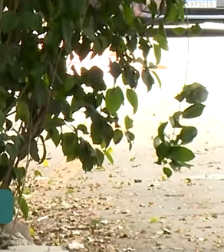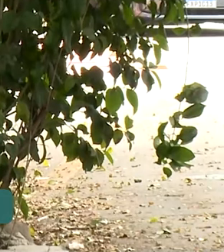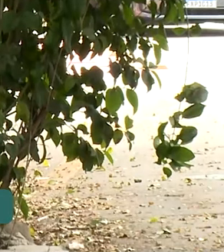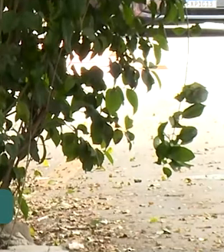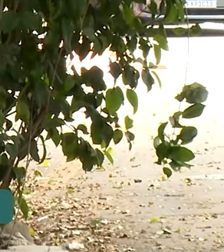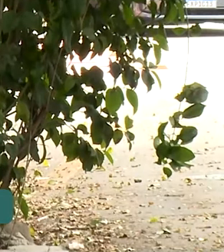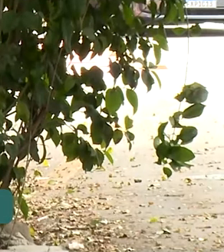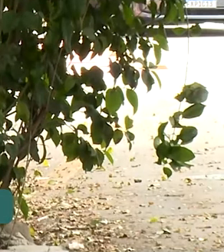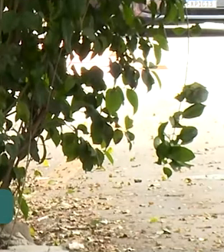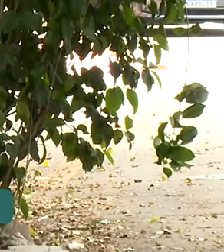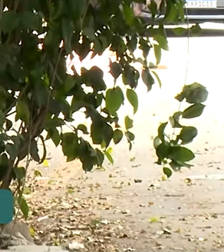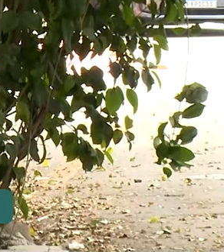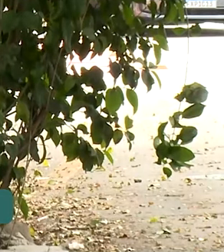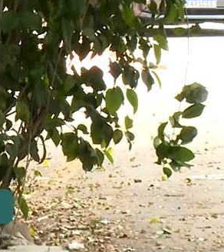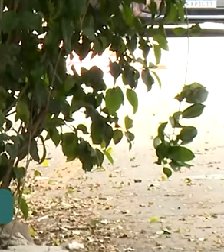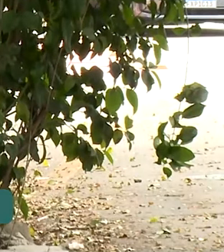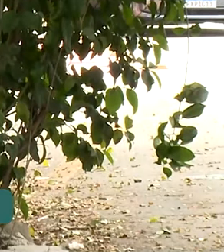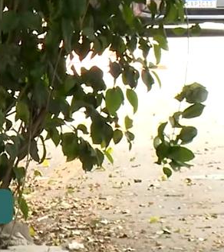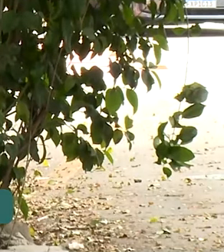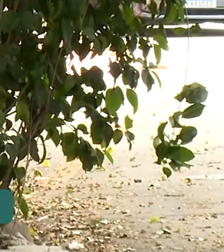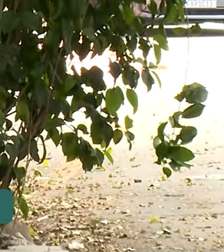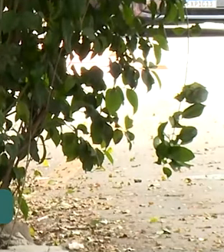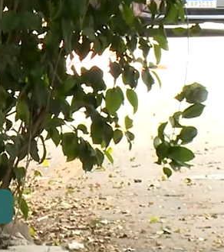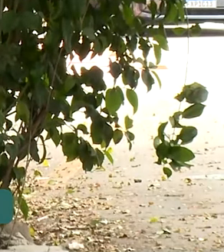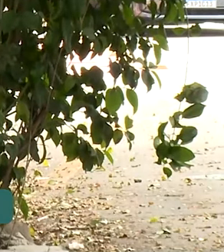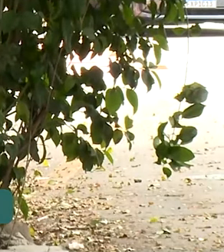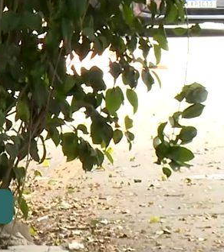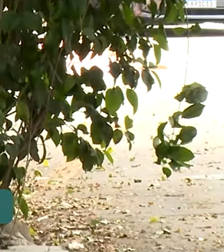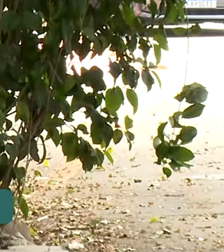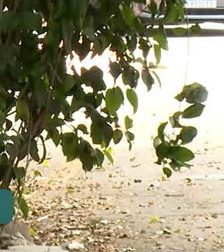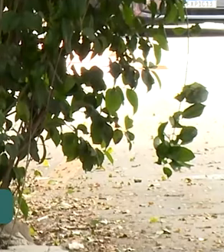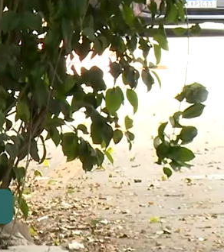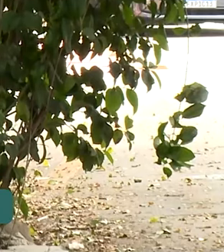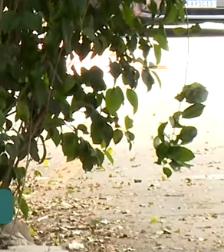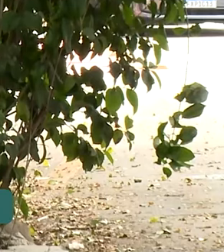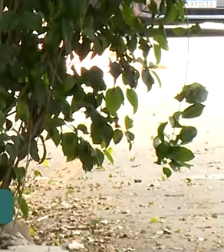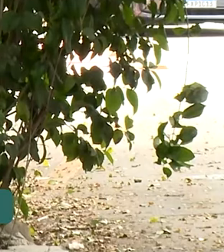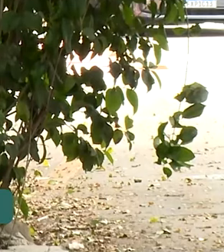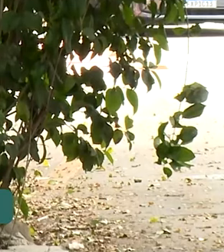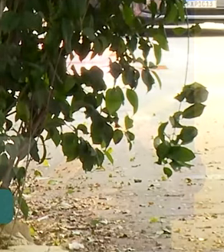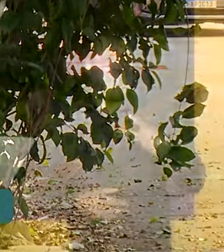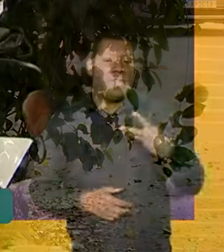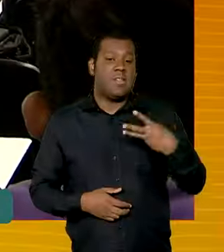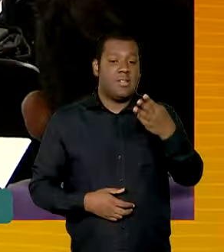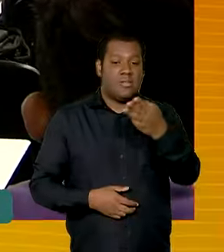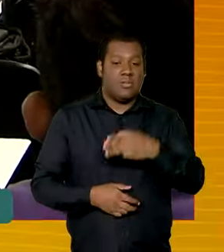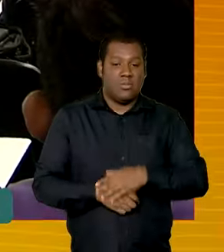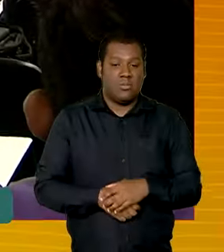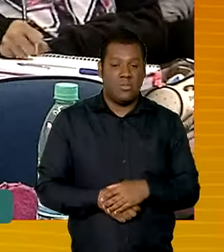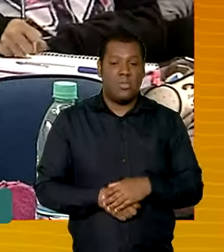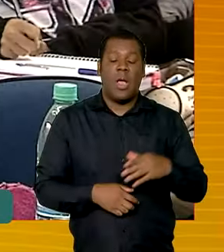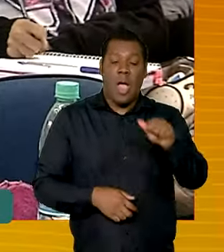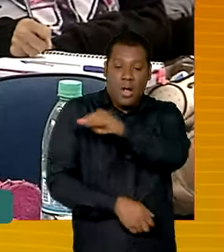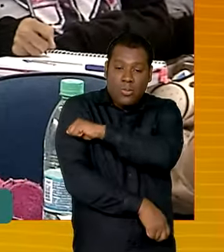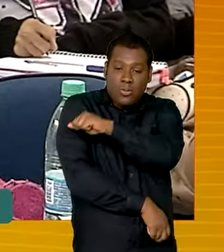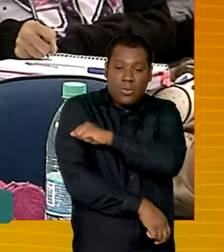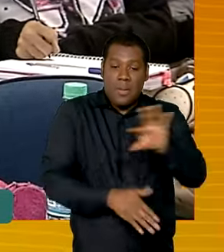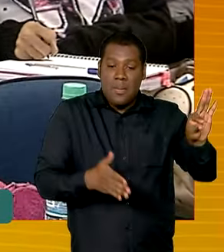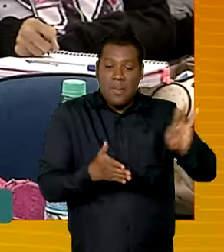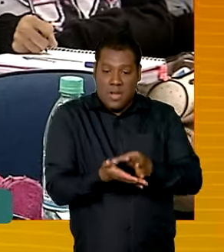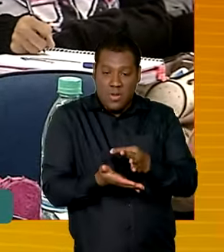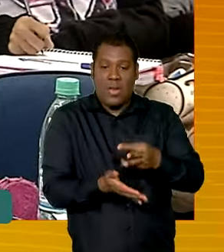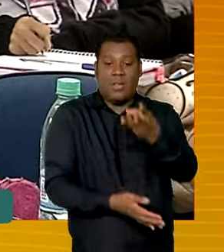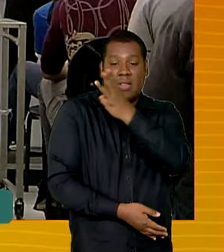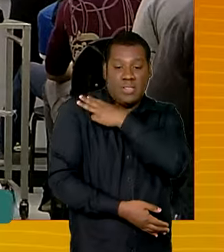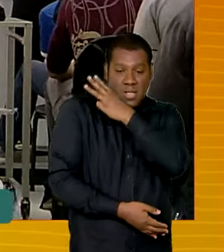isenção os alunos matriculados neste ano, no terceiro ano do ensino médio da rede pública. também quem fez